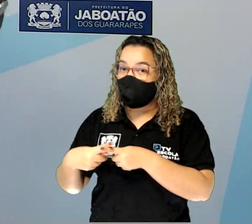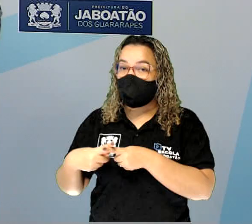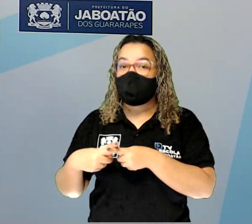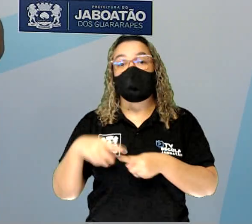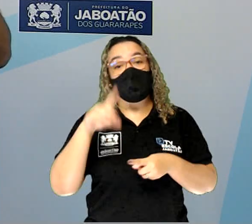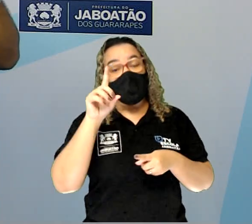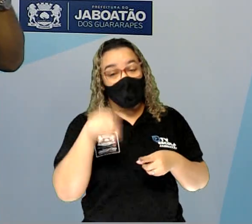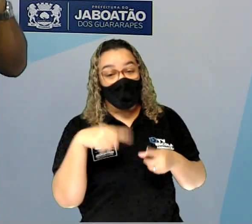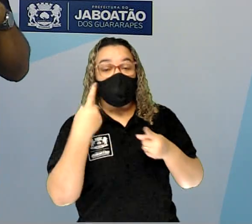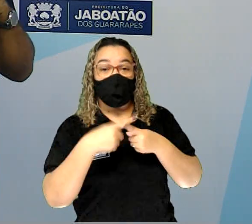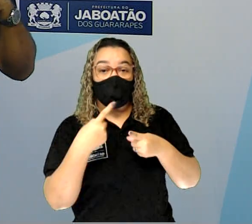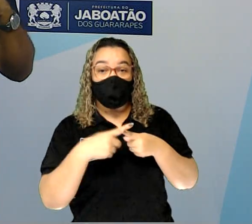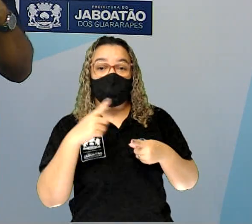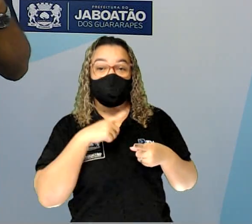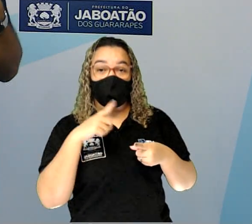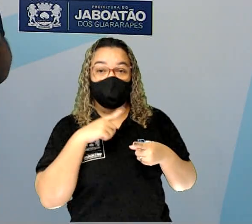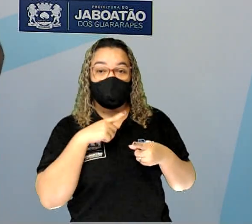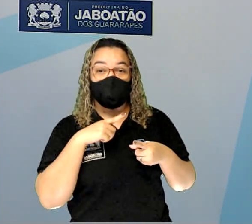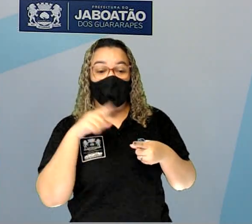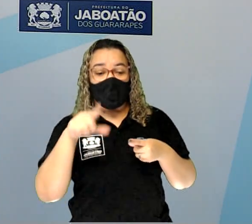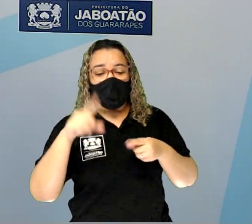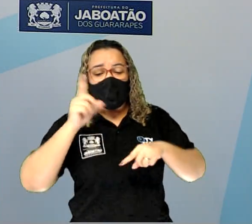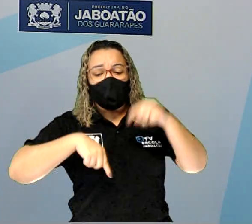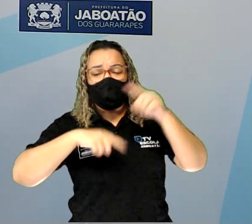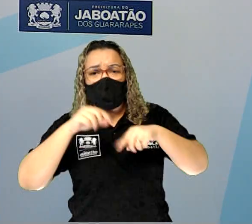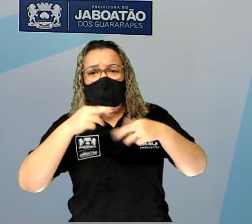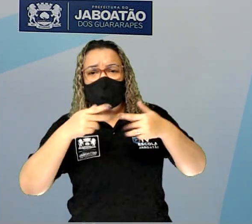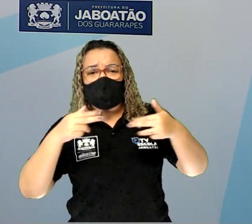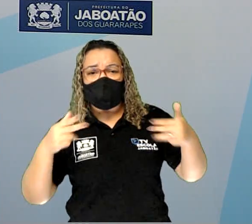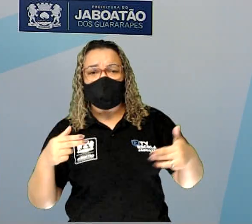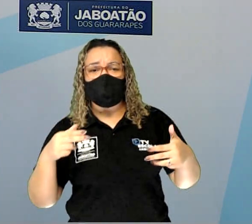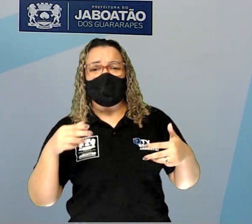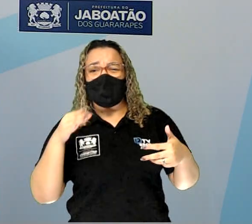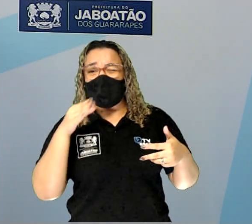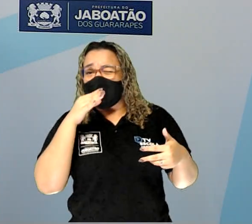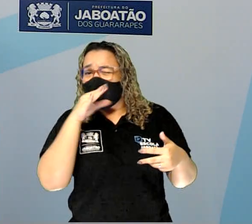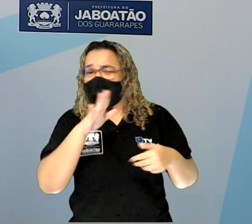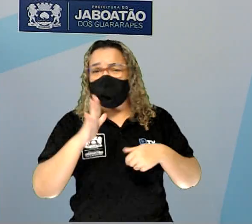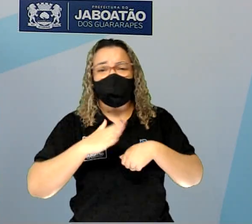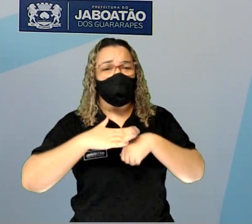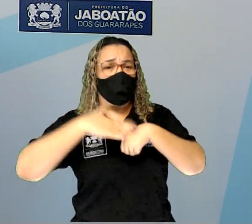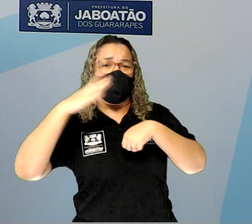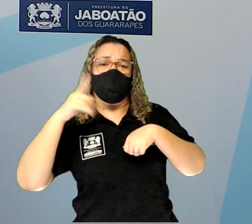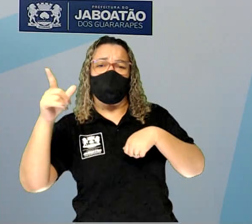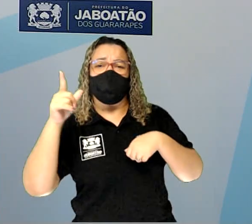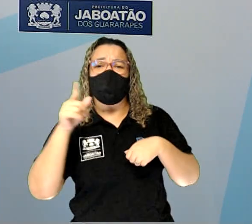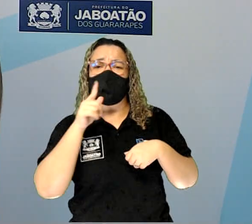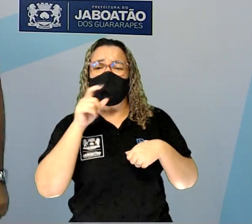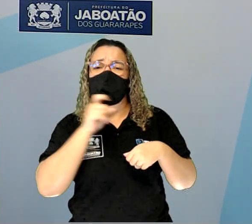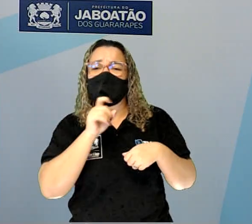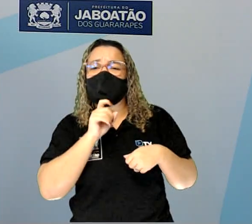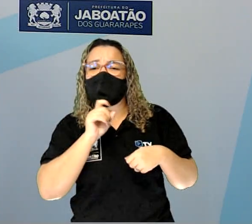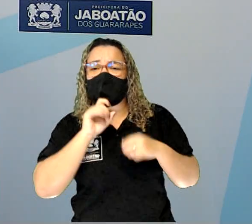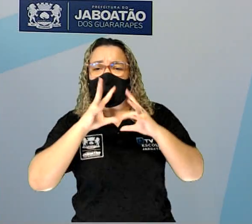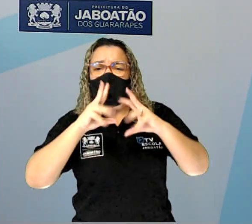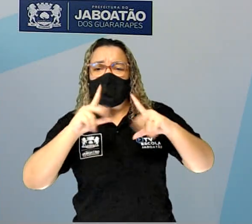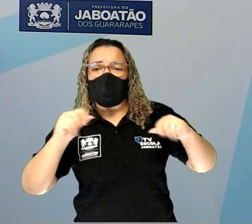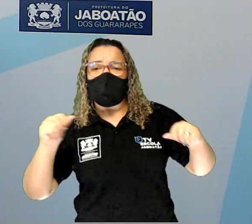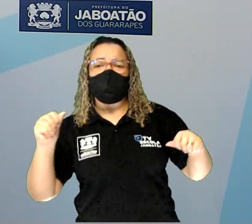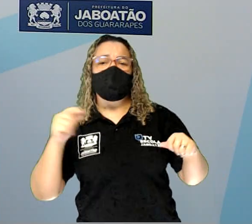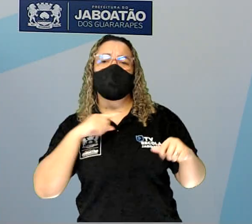transição e o material do magma, ele não vai ser tão quente assim para derreter as placas aqui